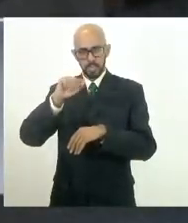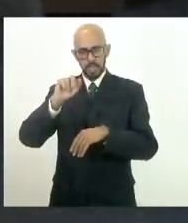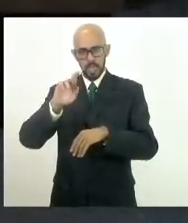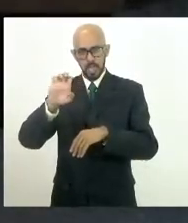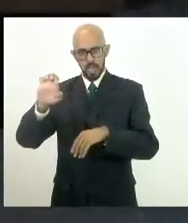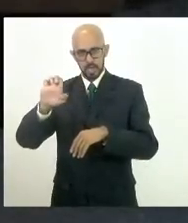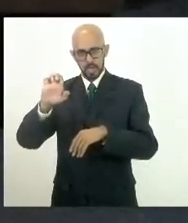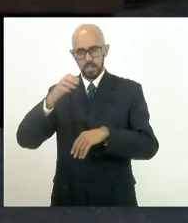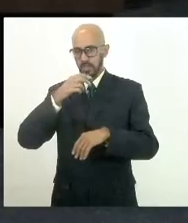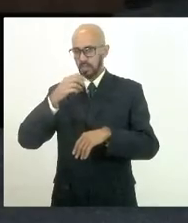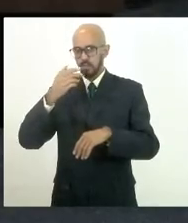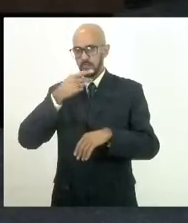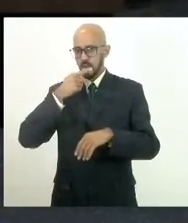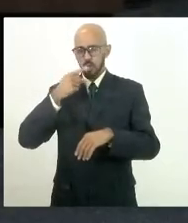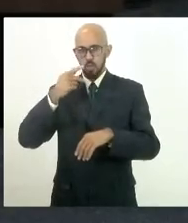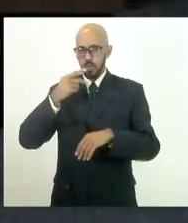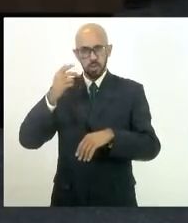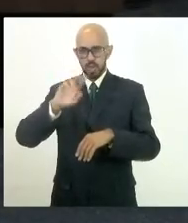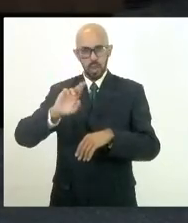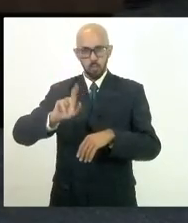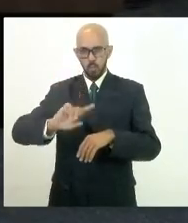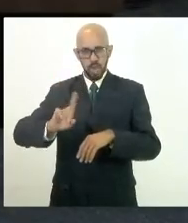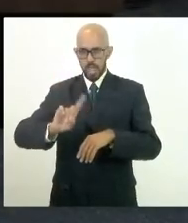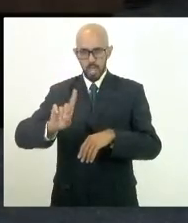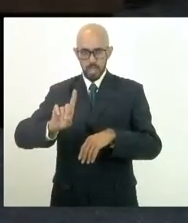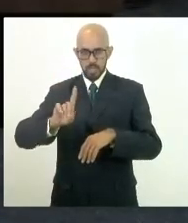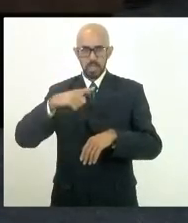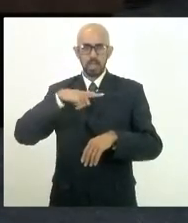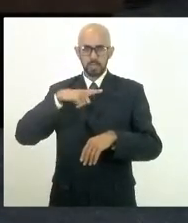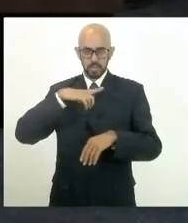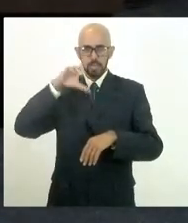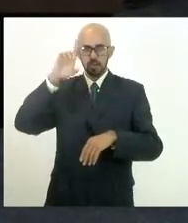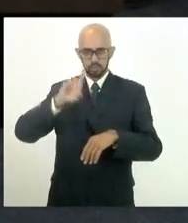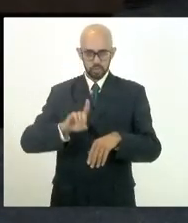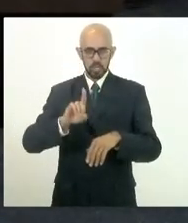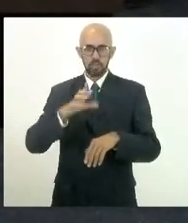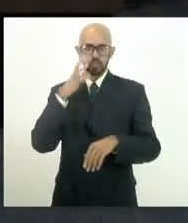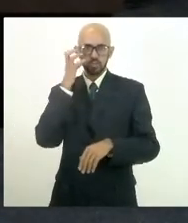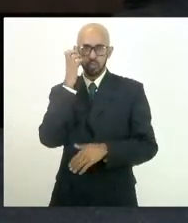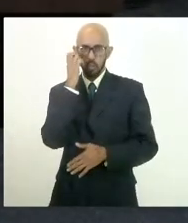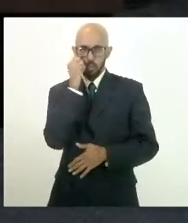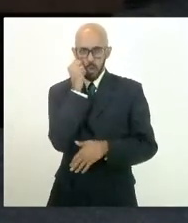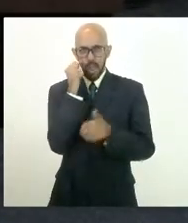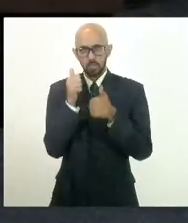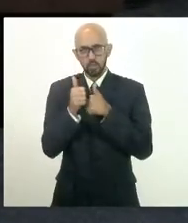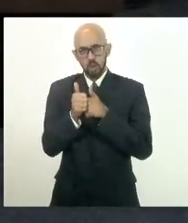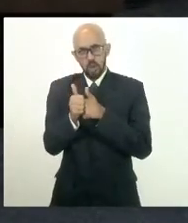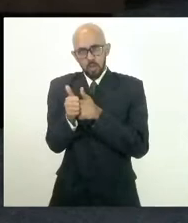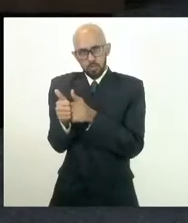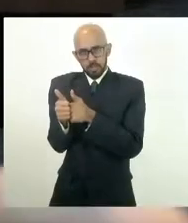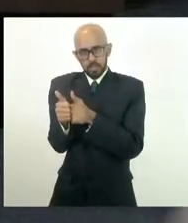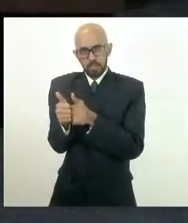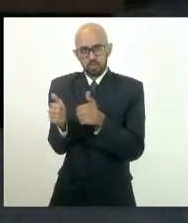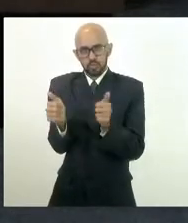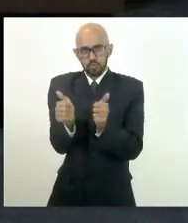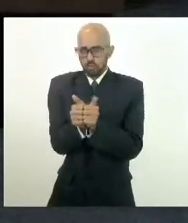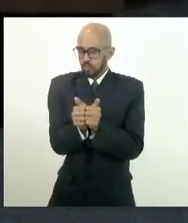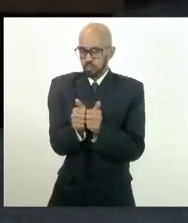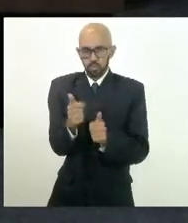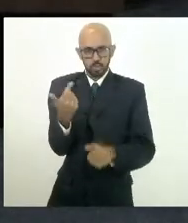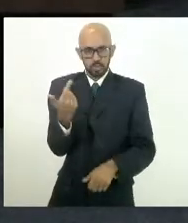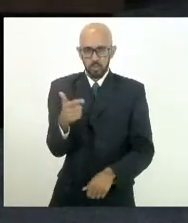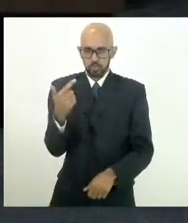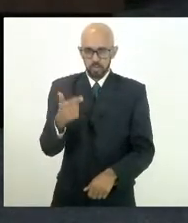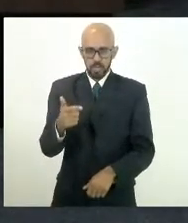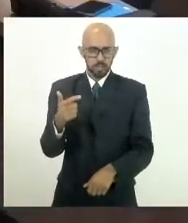tem no plano da Unimed direito a quarto com acompanhante não está tendo isto,